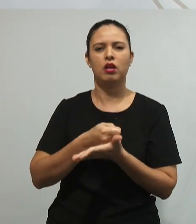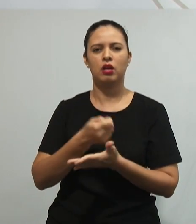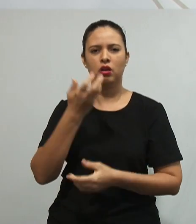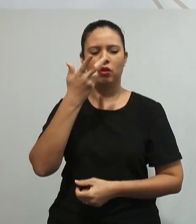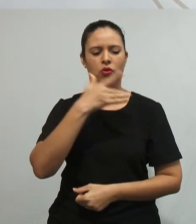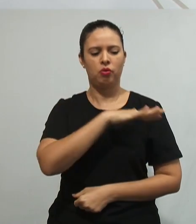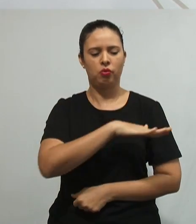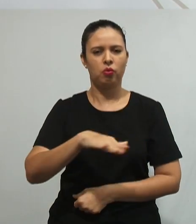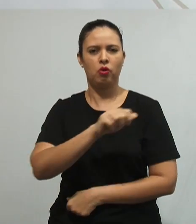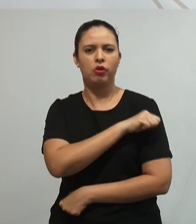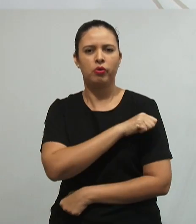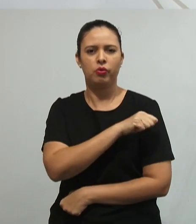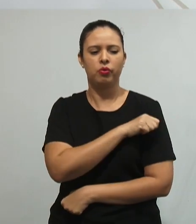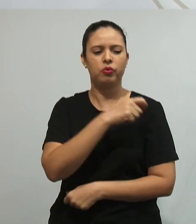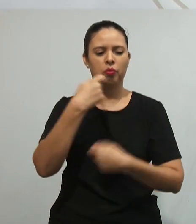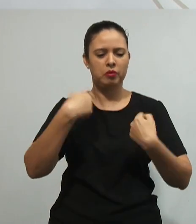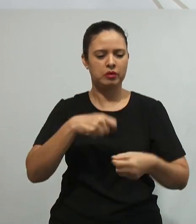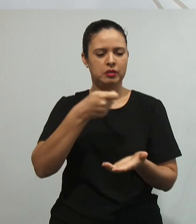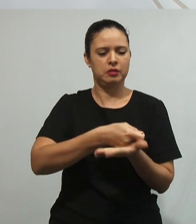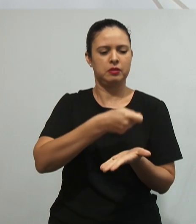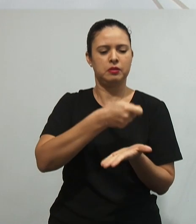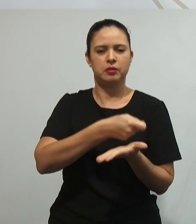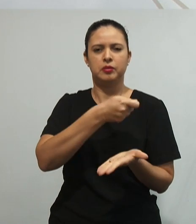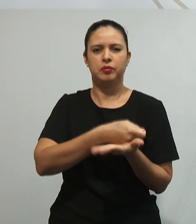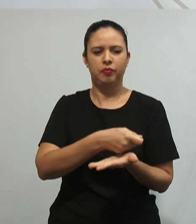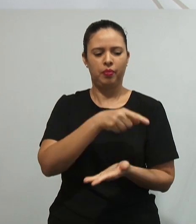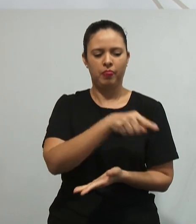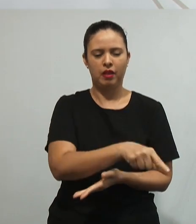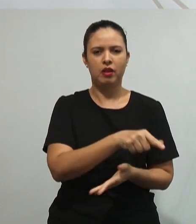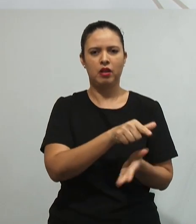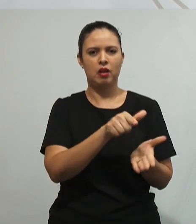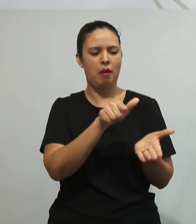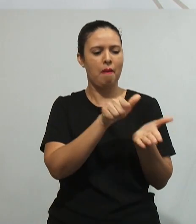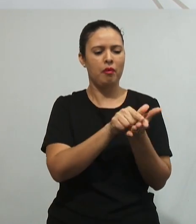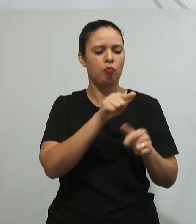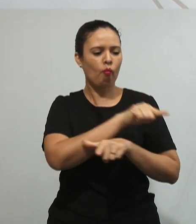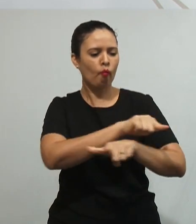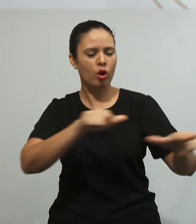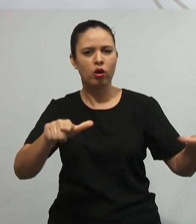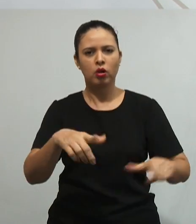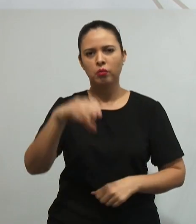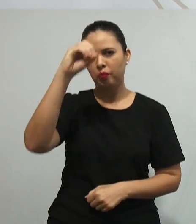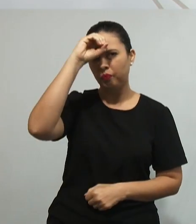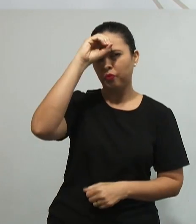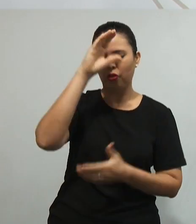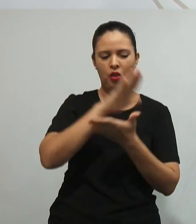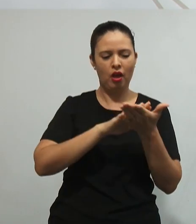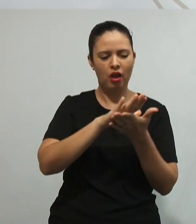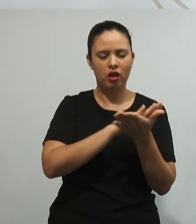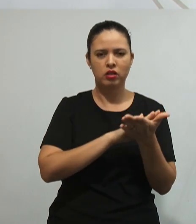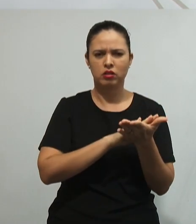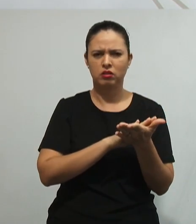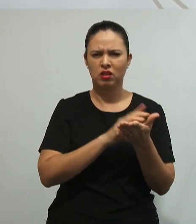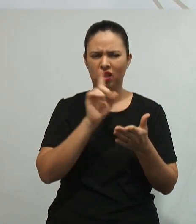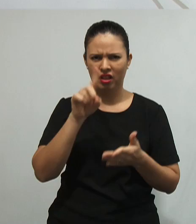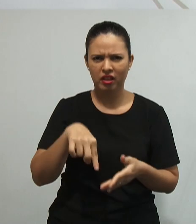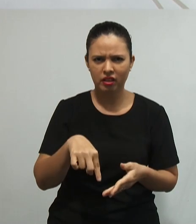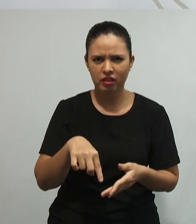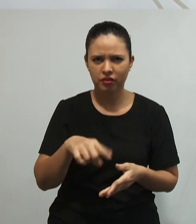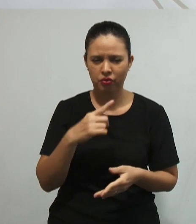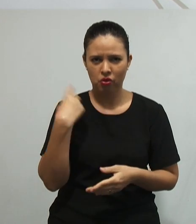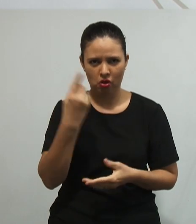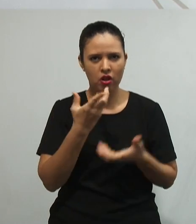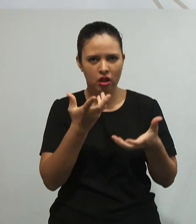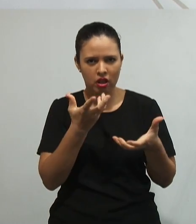é um ser passivo, que o aluno é considerado uma folha de papel em branco e acredito que não é este aluno que nós